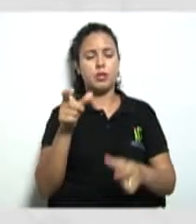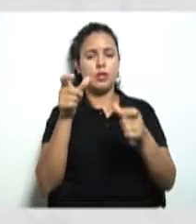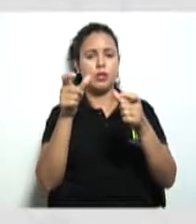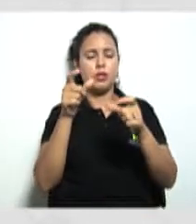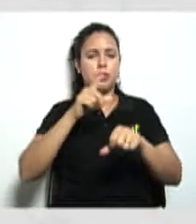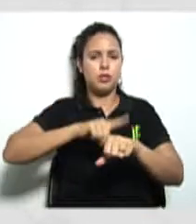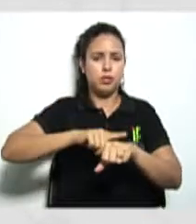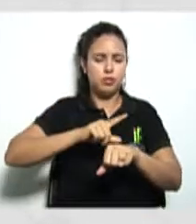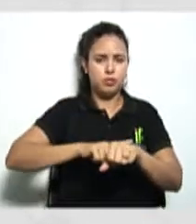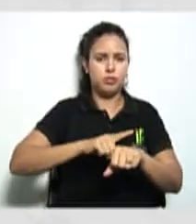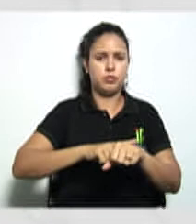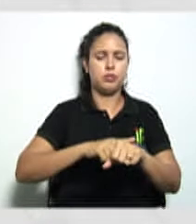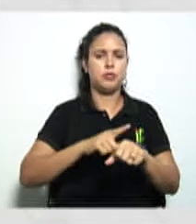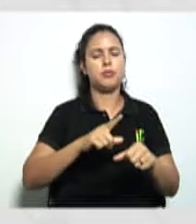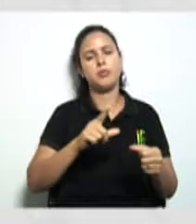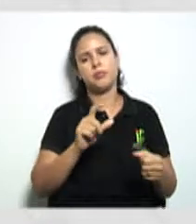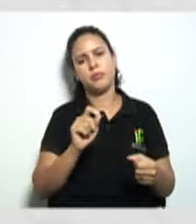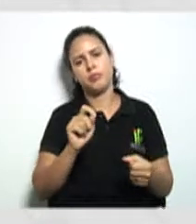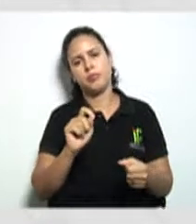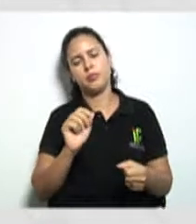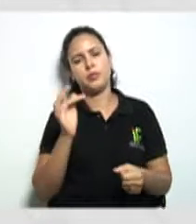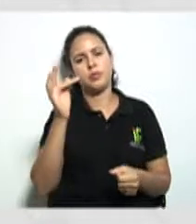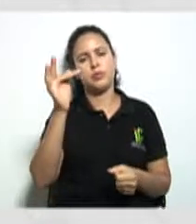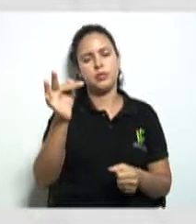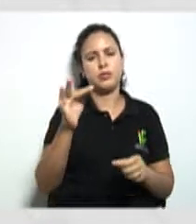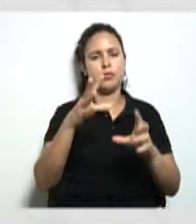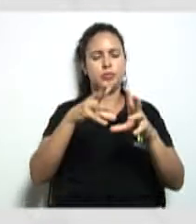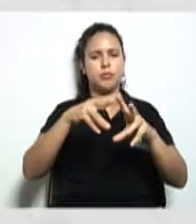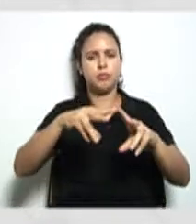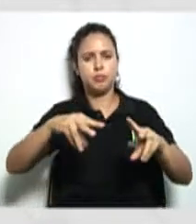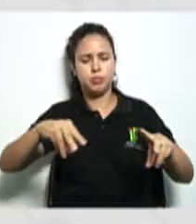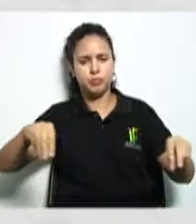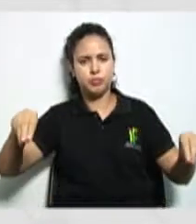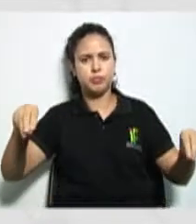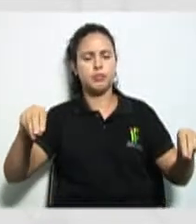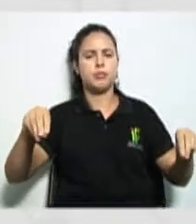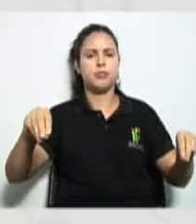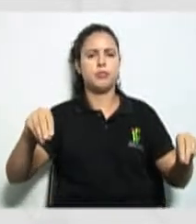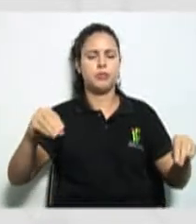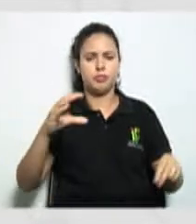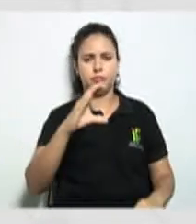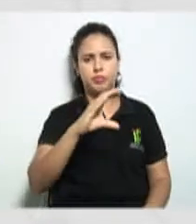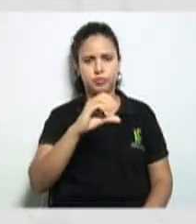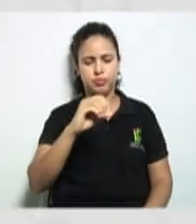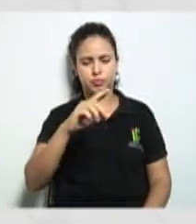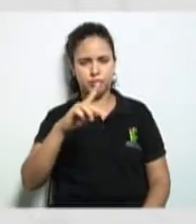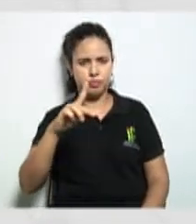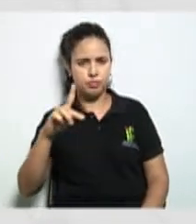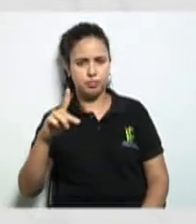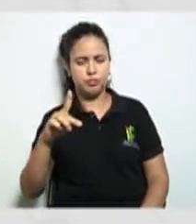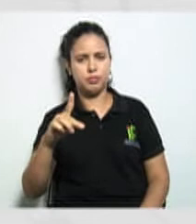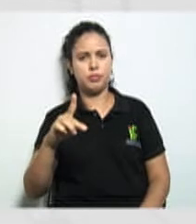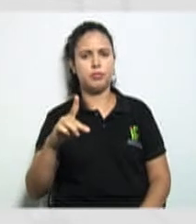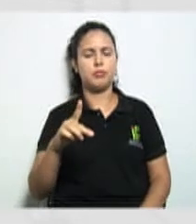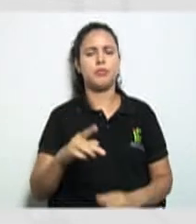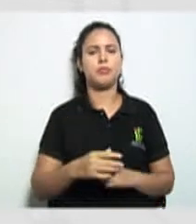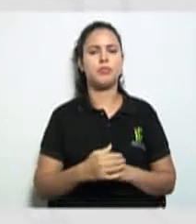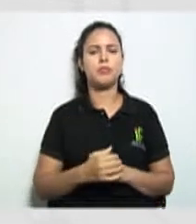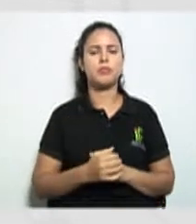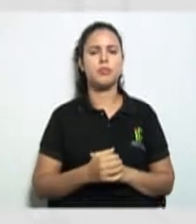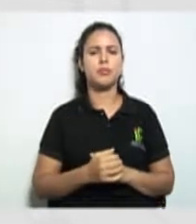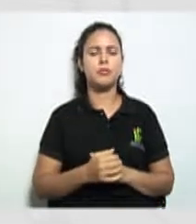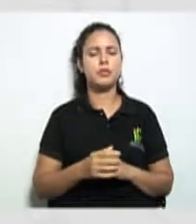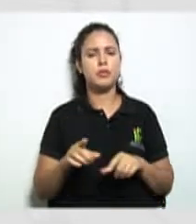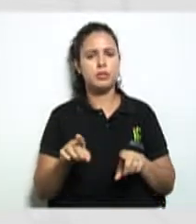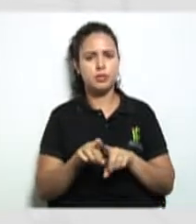dissolução da cooperativa e como será feito a liquidação esse ponto aqui da liquidação